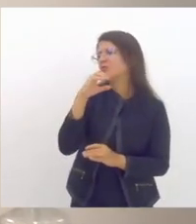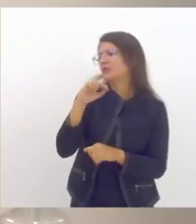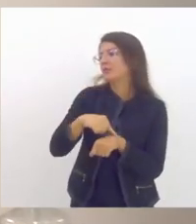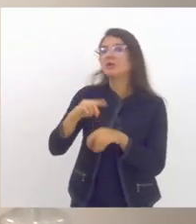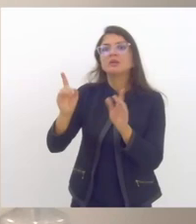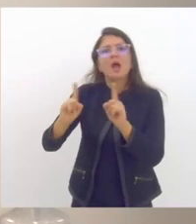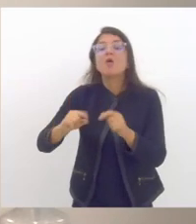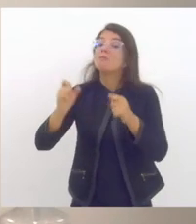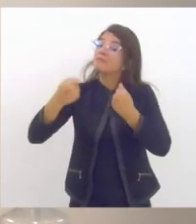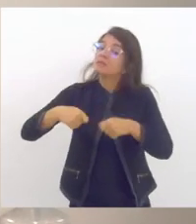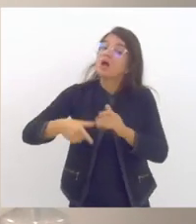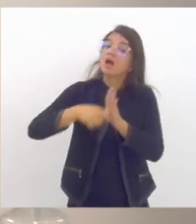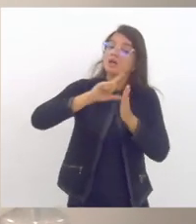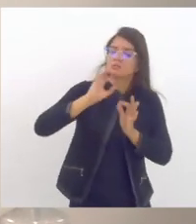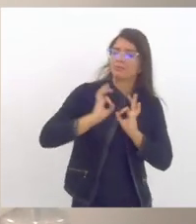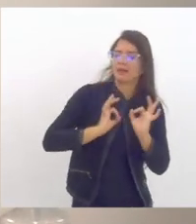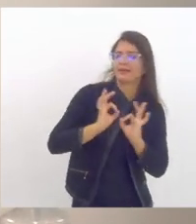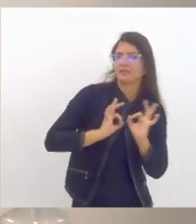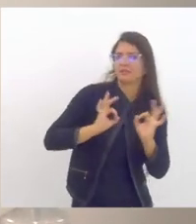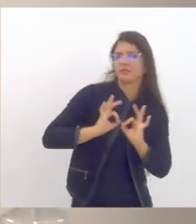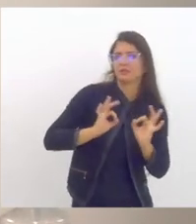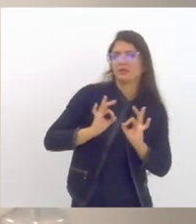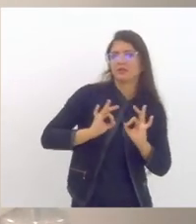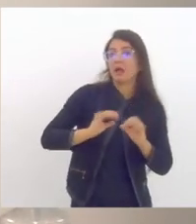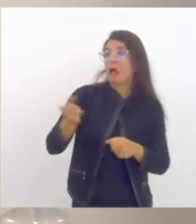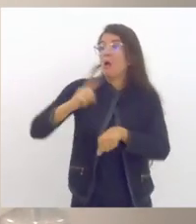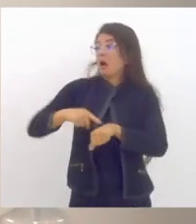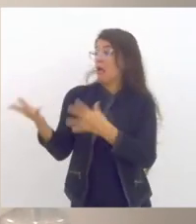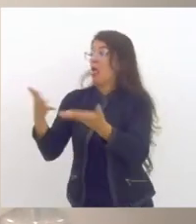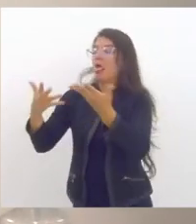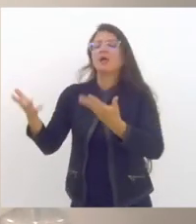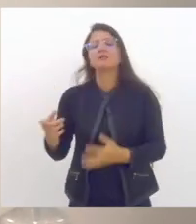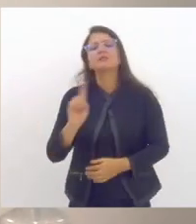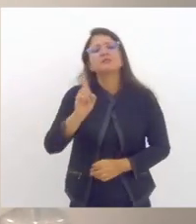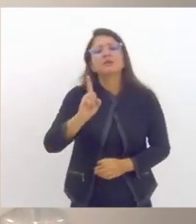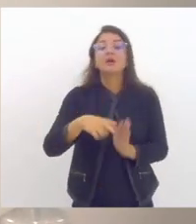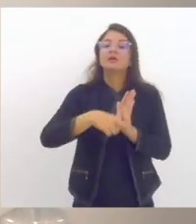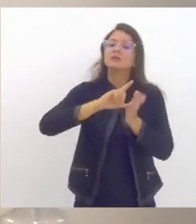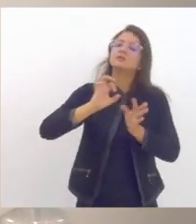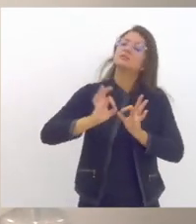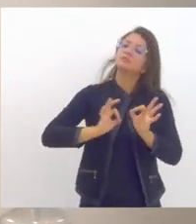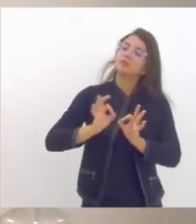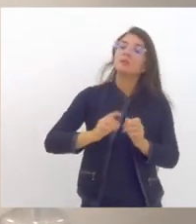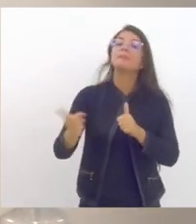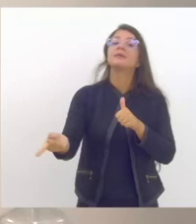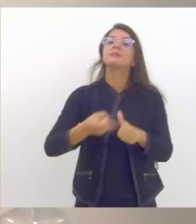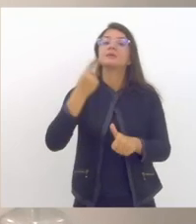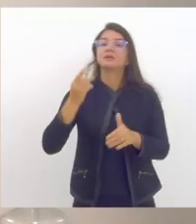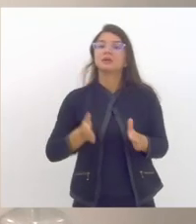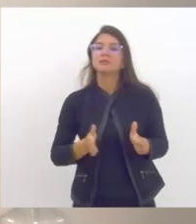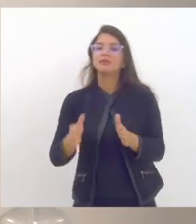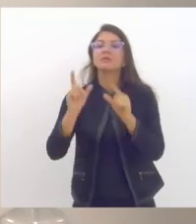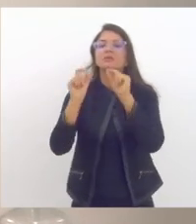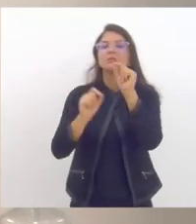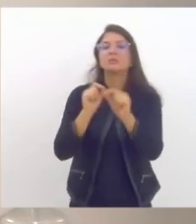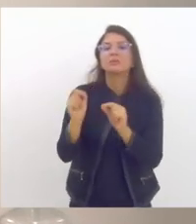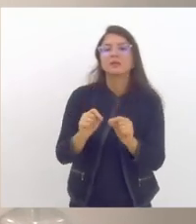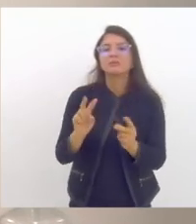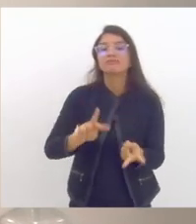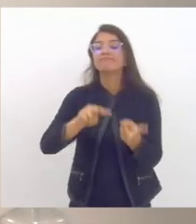tem que estar articulado com o conjunto dos profissionais então o primeiro encaminhamento que a gente quer fazer é para que